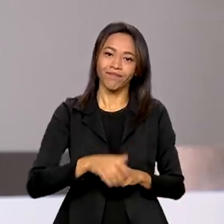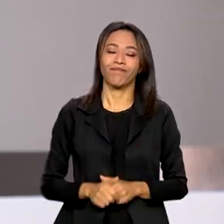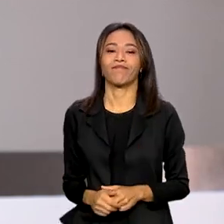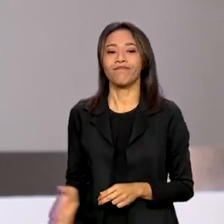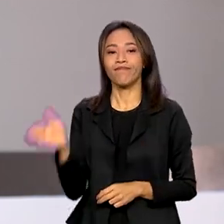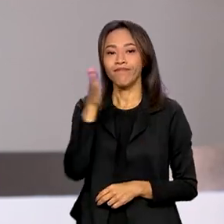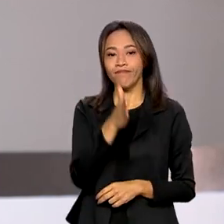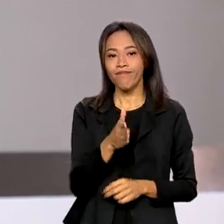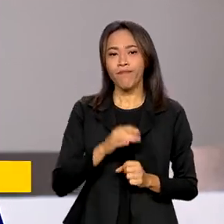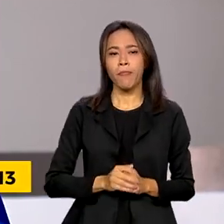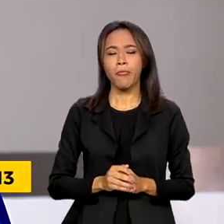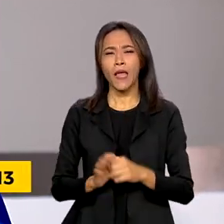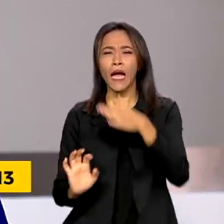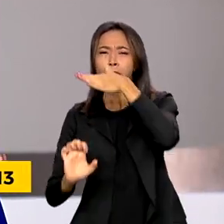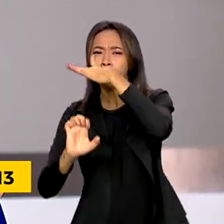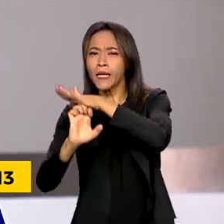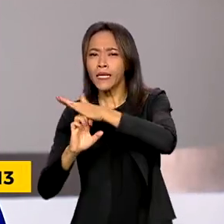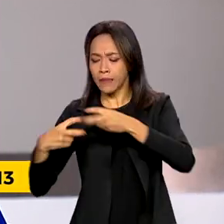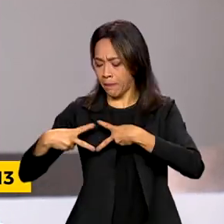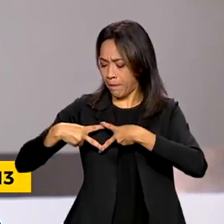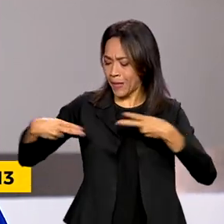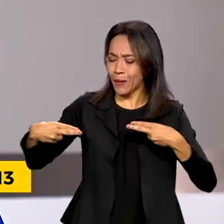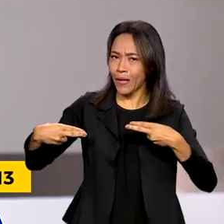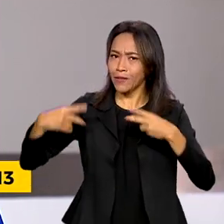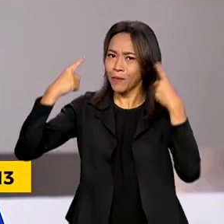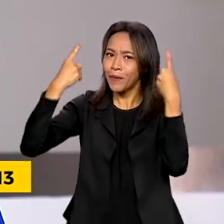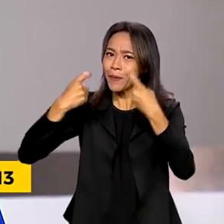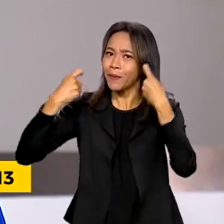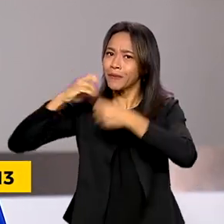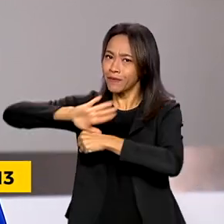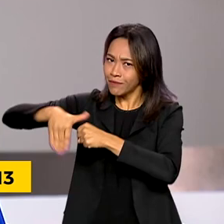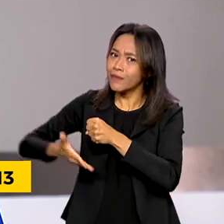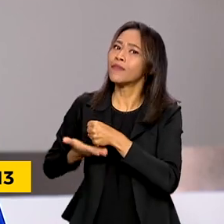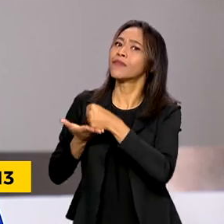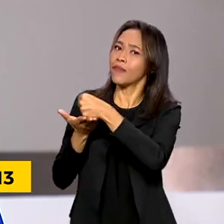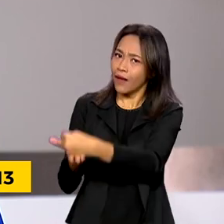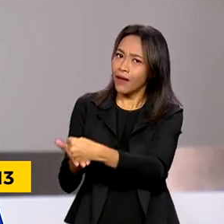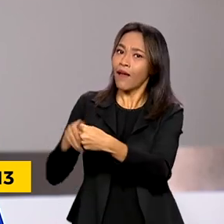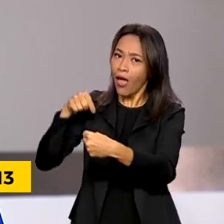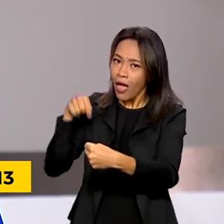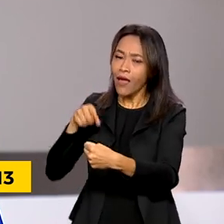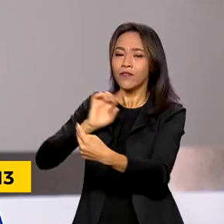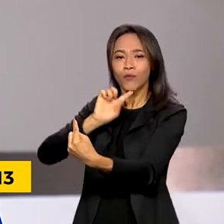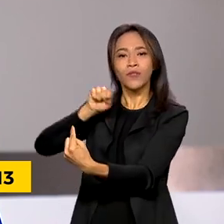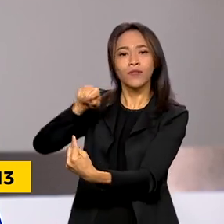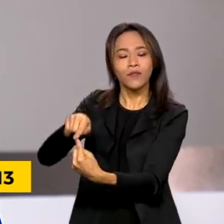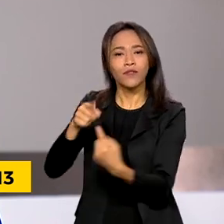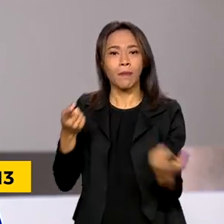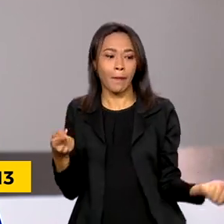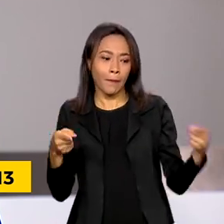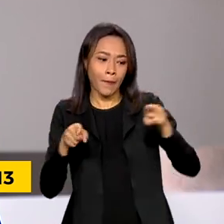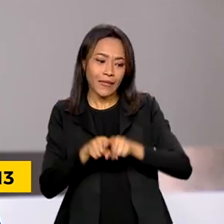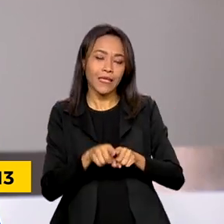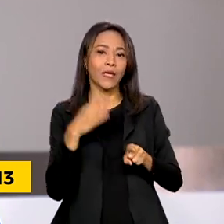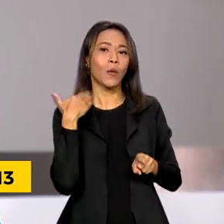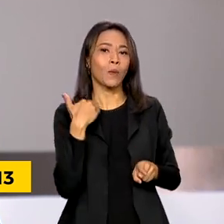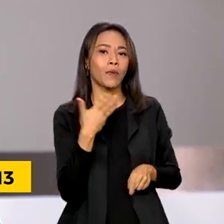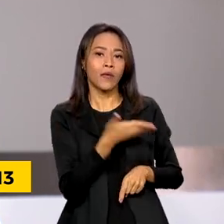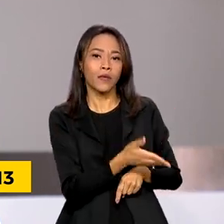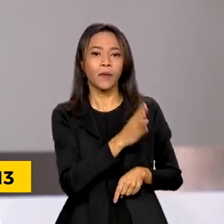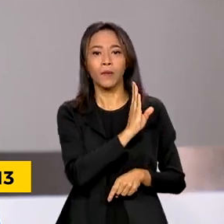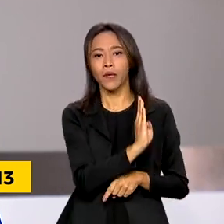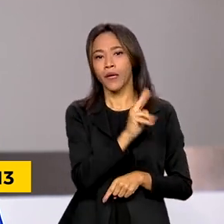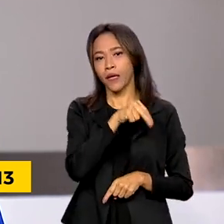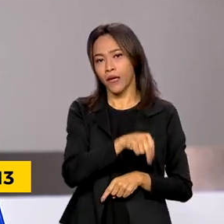Uma Petrobras mais sustentável em termos ambientais. Essa é a meta de uma parceria com o BNDES,